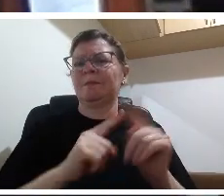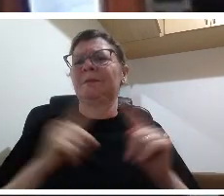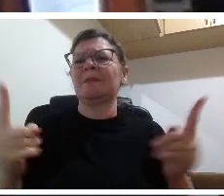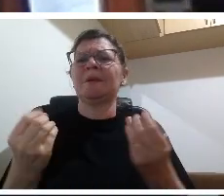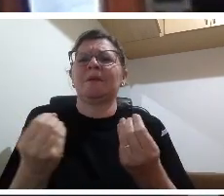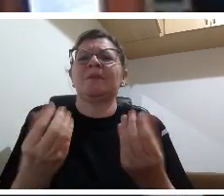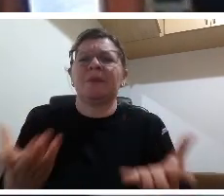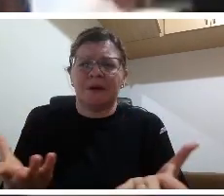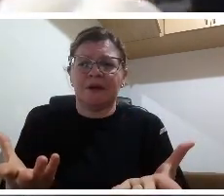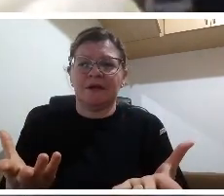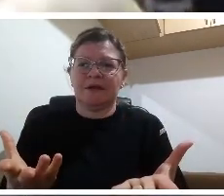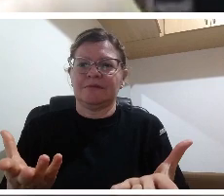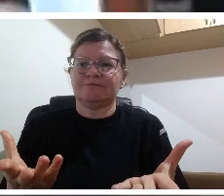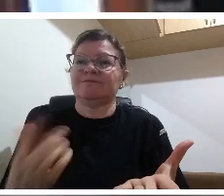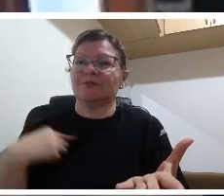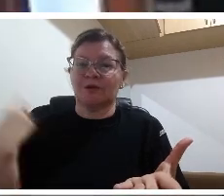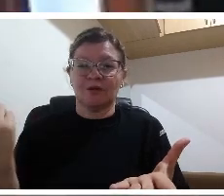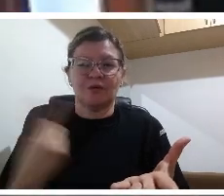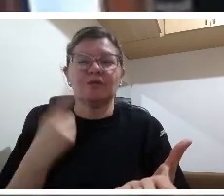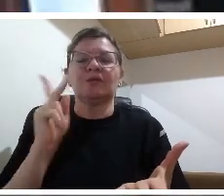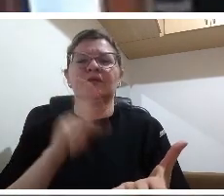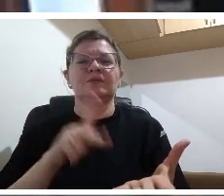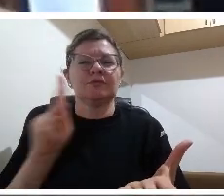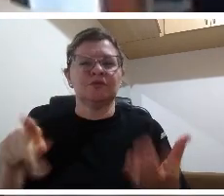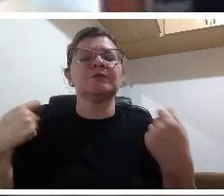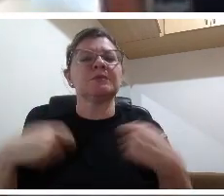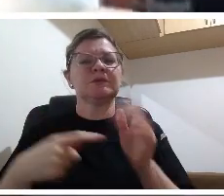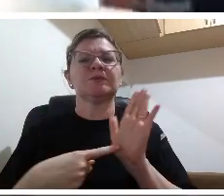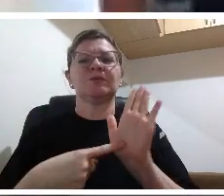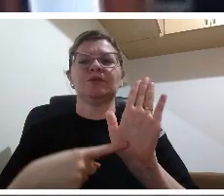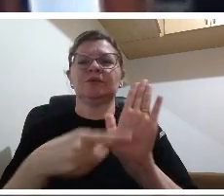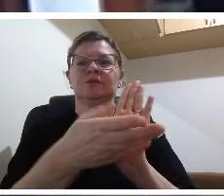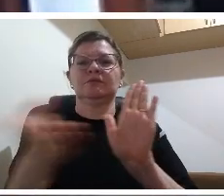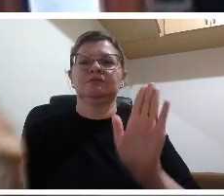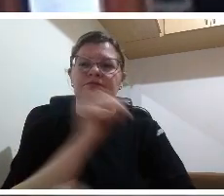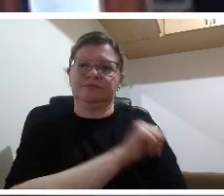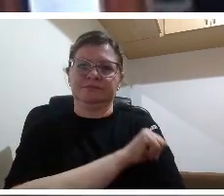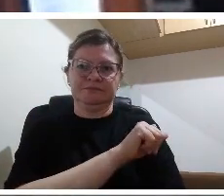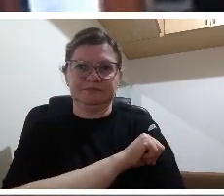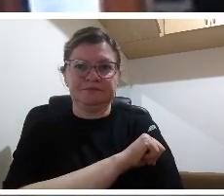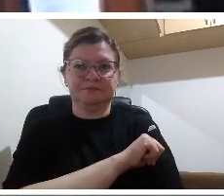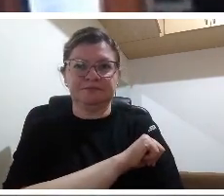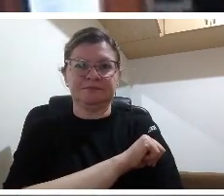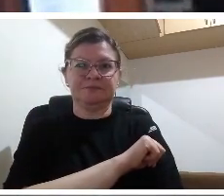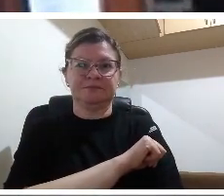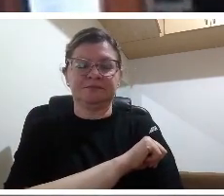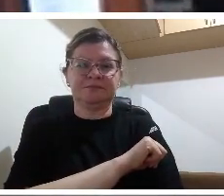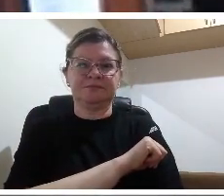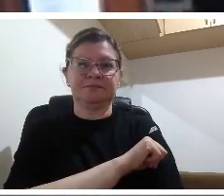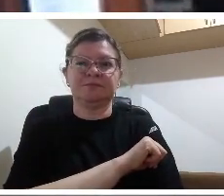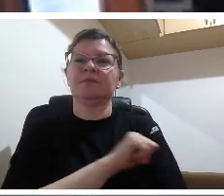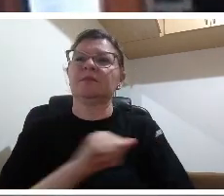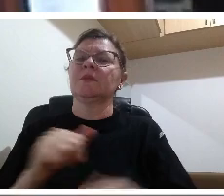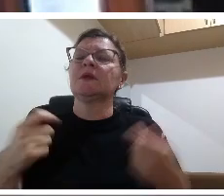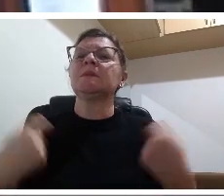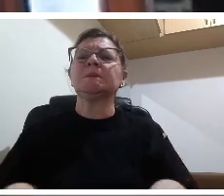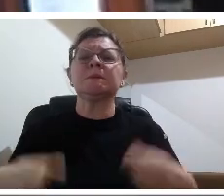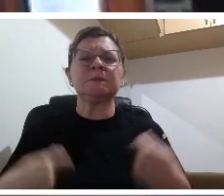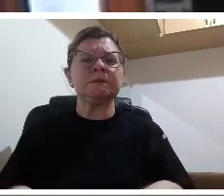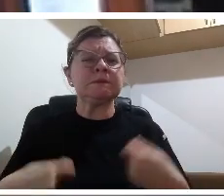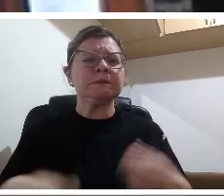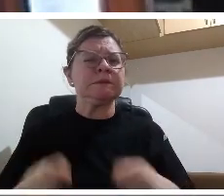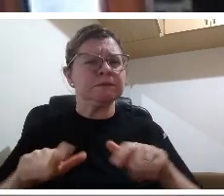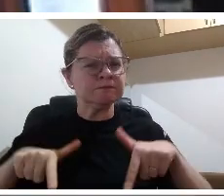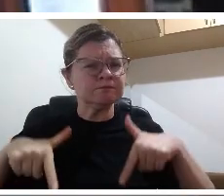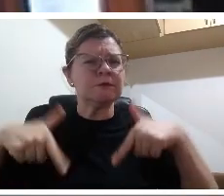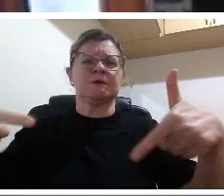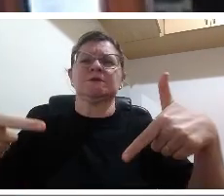imediata às vezes o novo objetivo o para que? é a nova forma de pensar a nova forma de